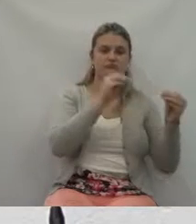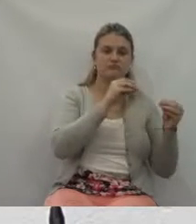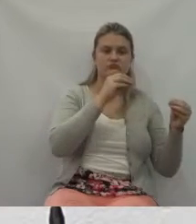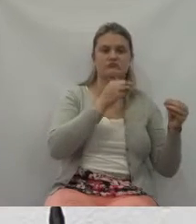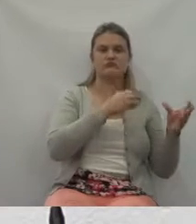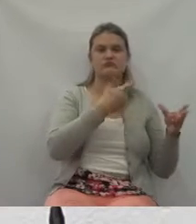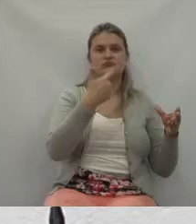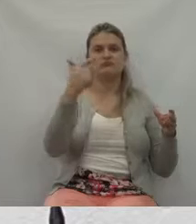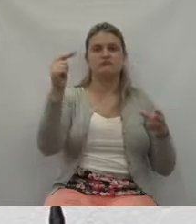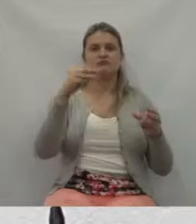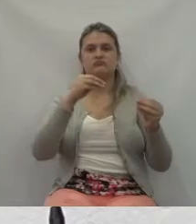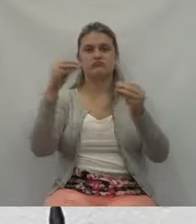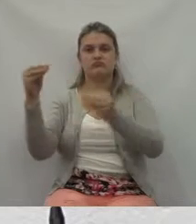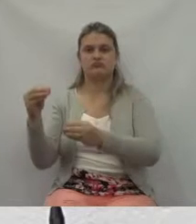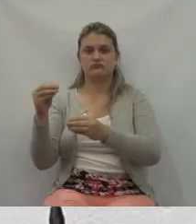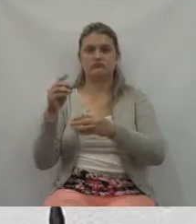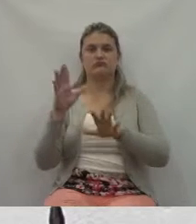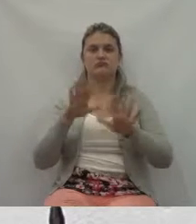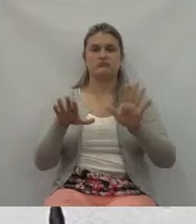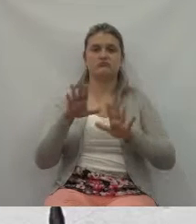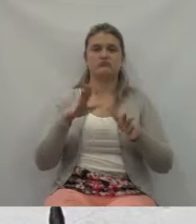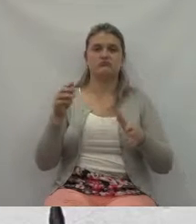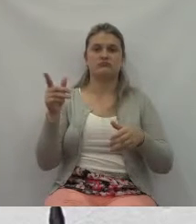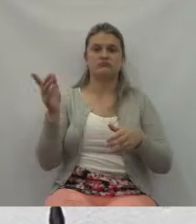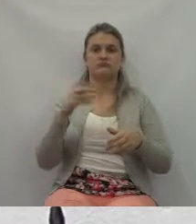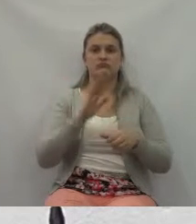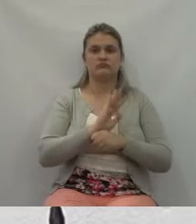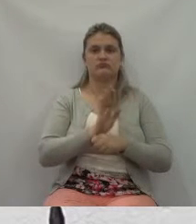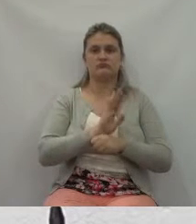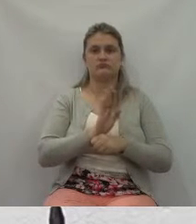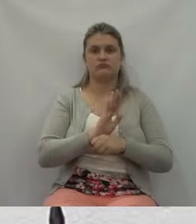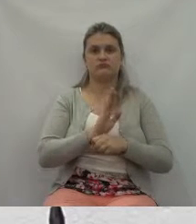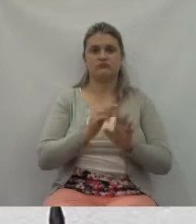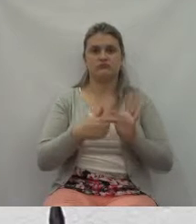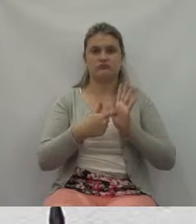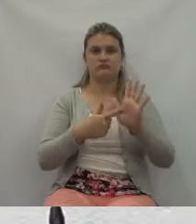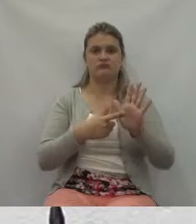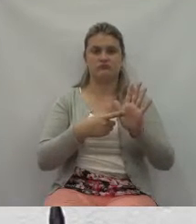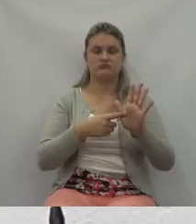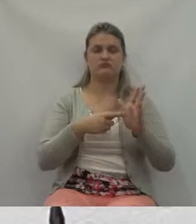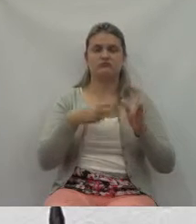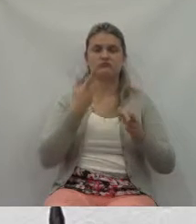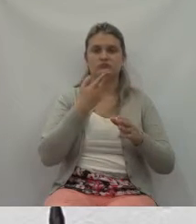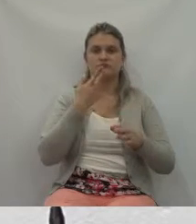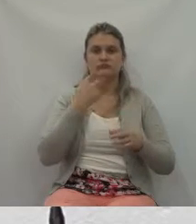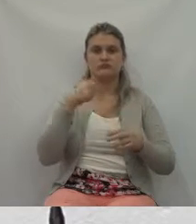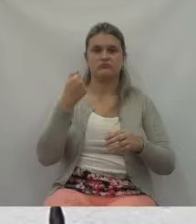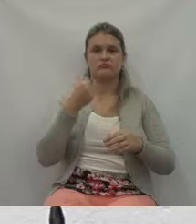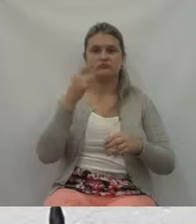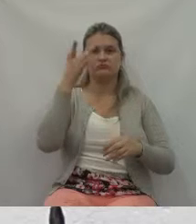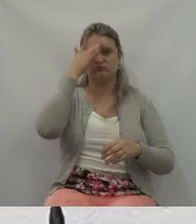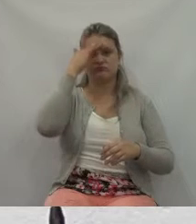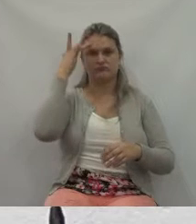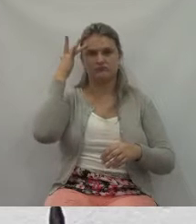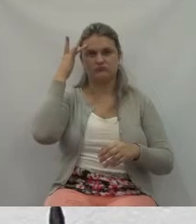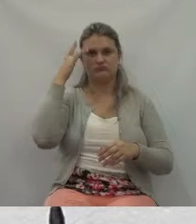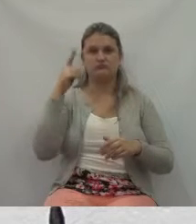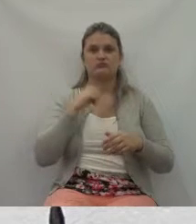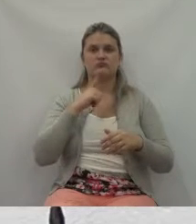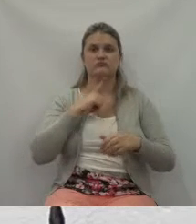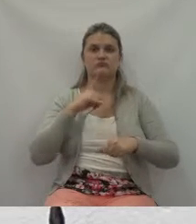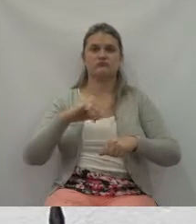Recentemente passou um filme ilustrando um pouco isso de um estrangeiro num aeroporto, não sei se vocês já viram esse filme, mas